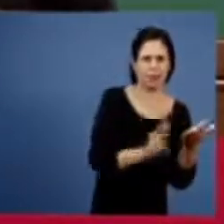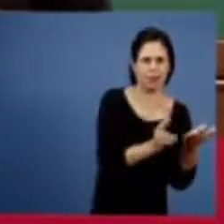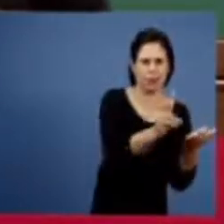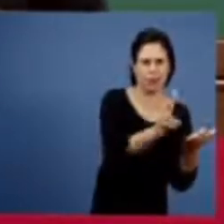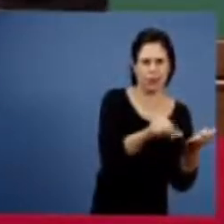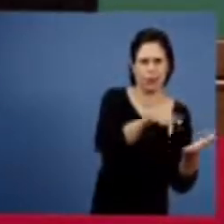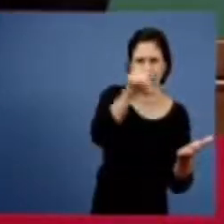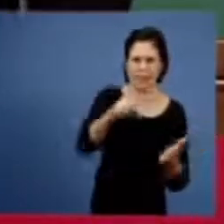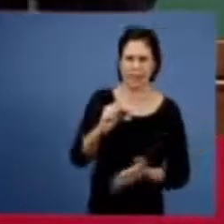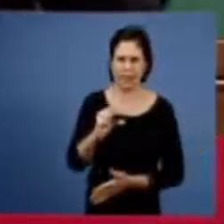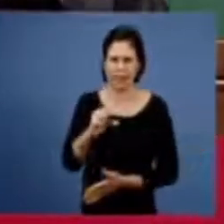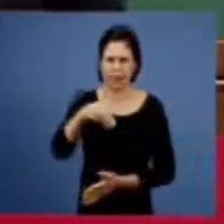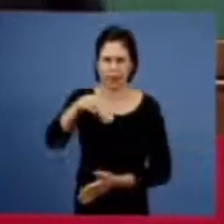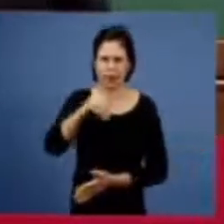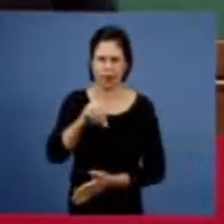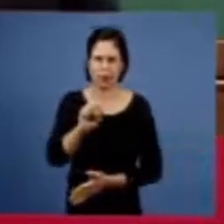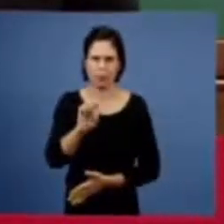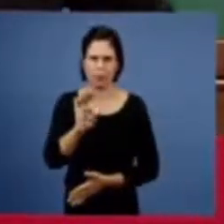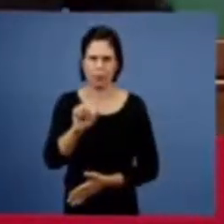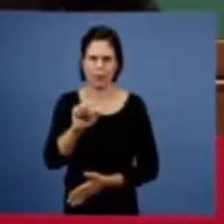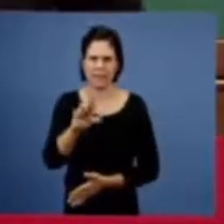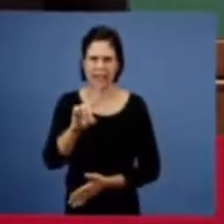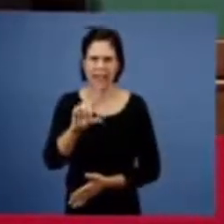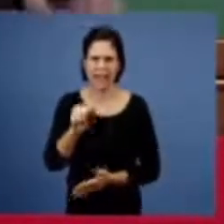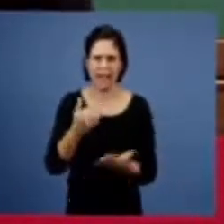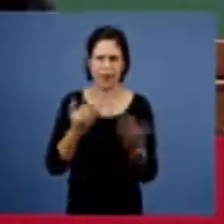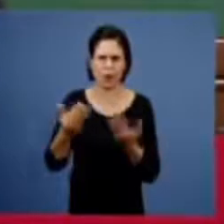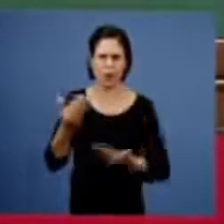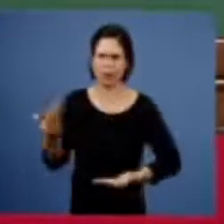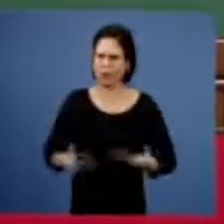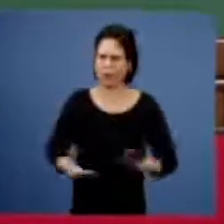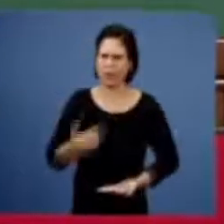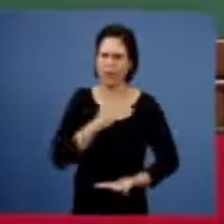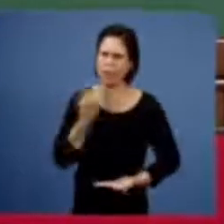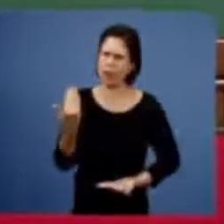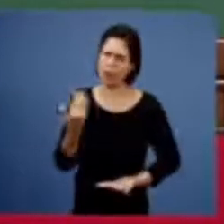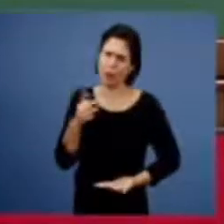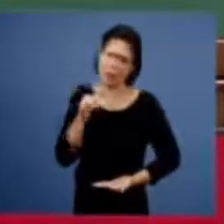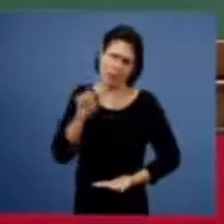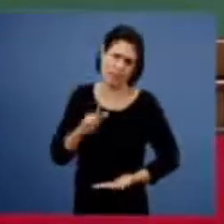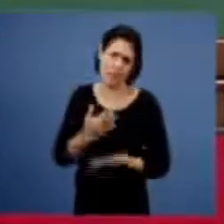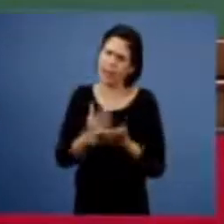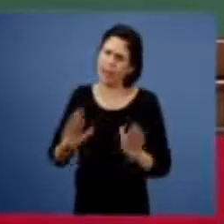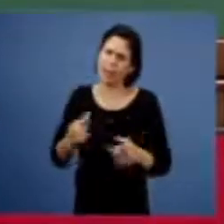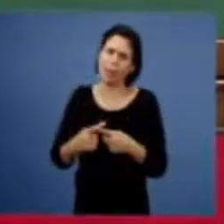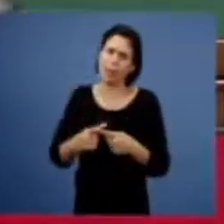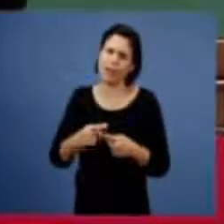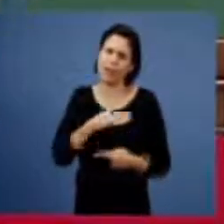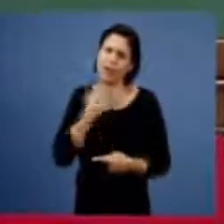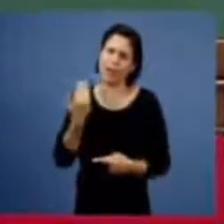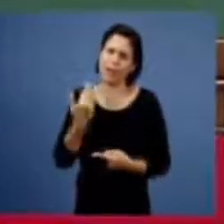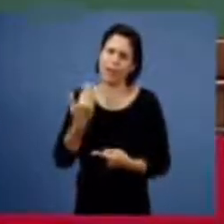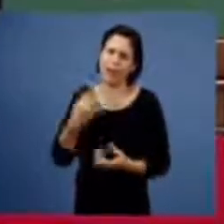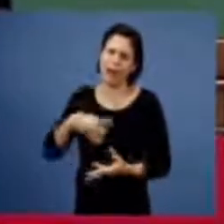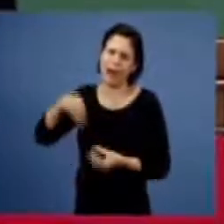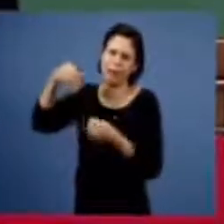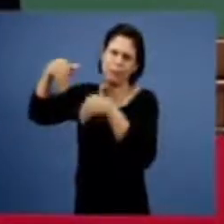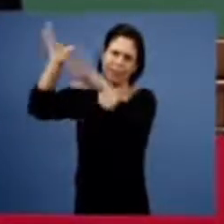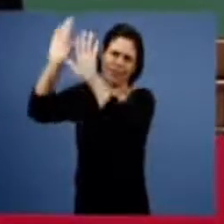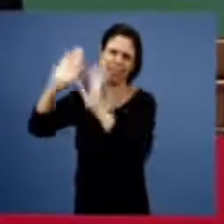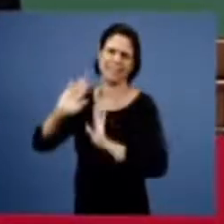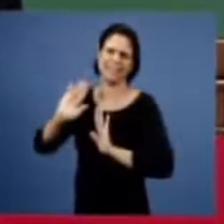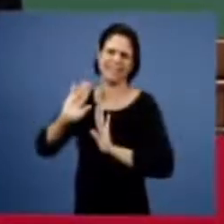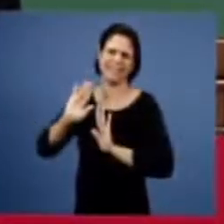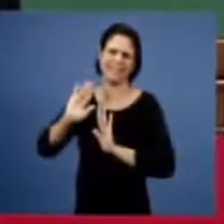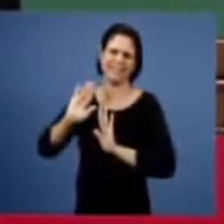quando ela morre está encerrada então a fé acabou porque ela é intrínseca então a vida